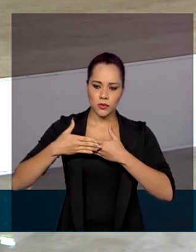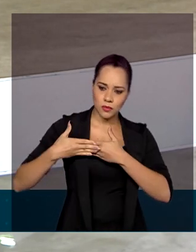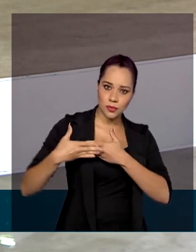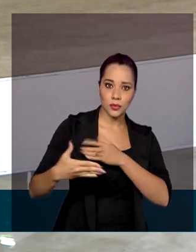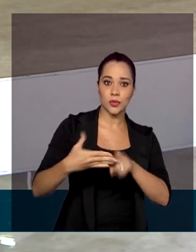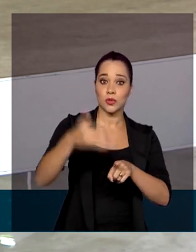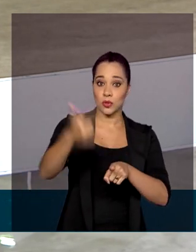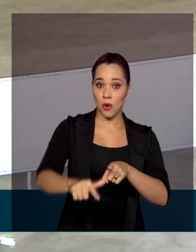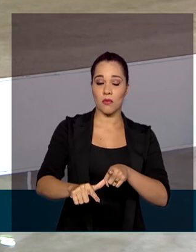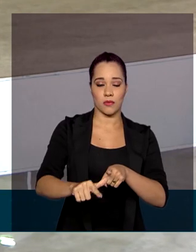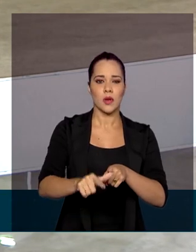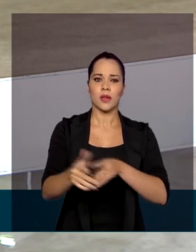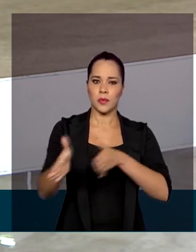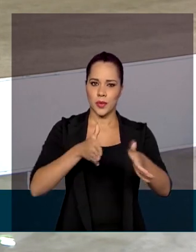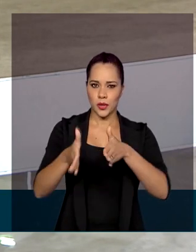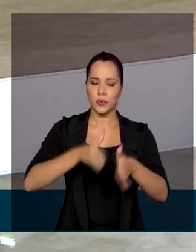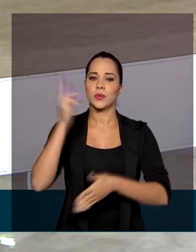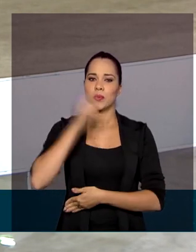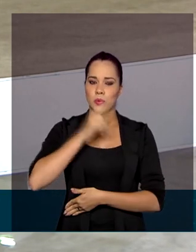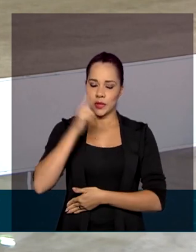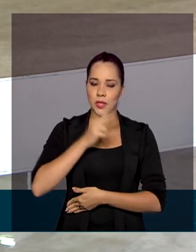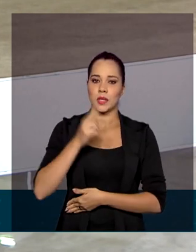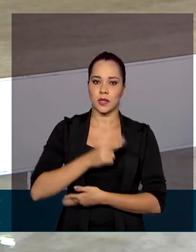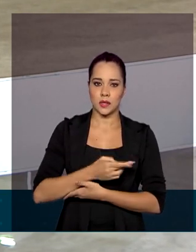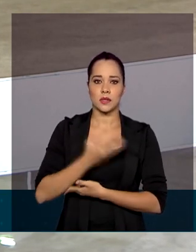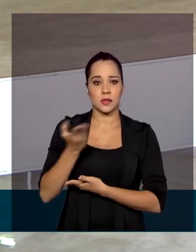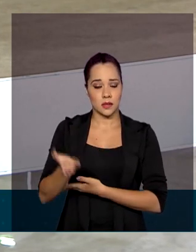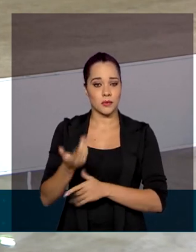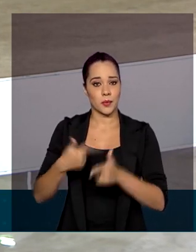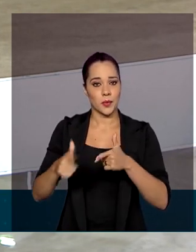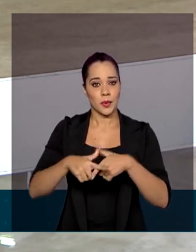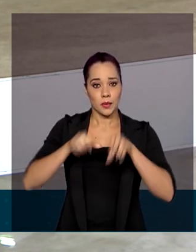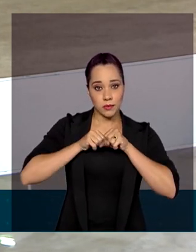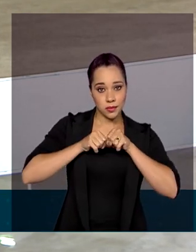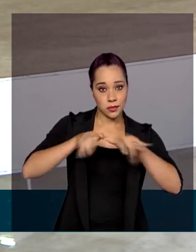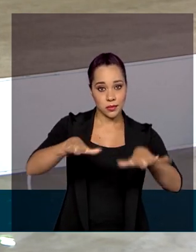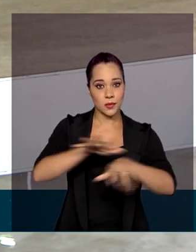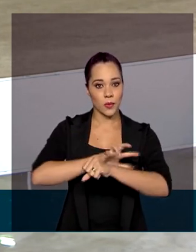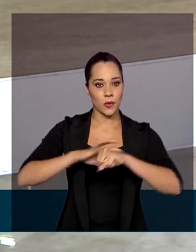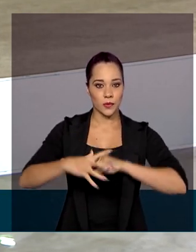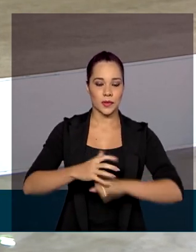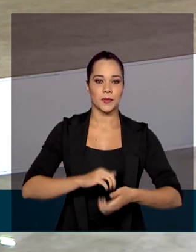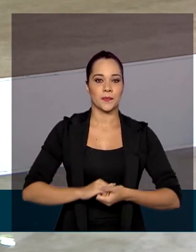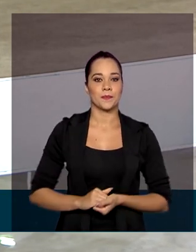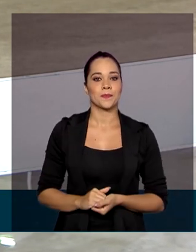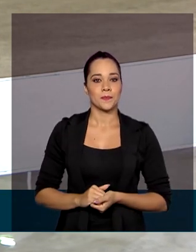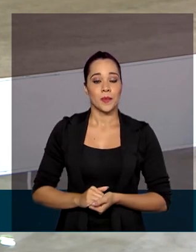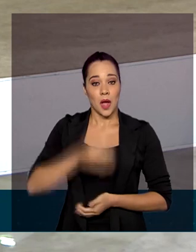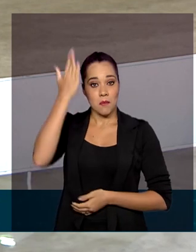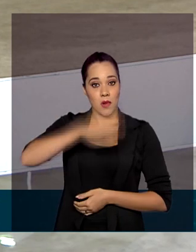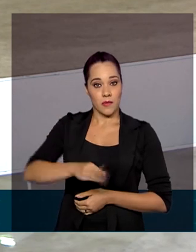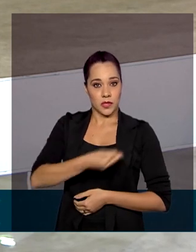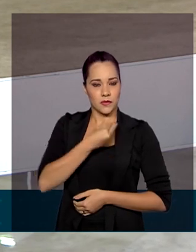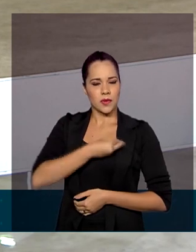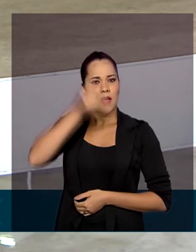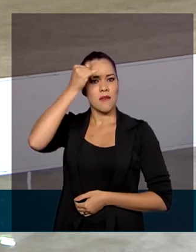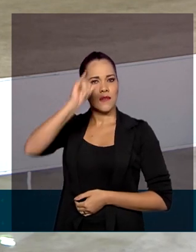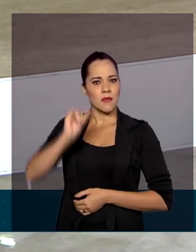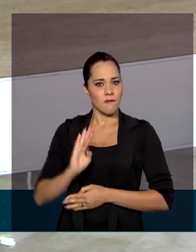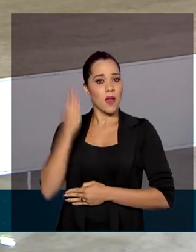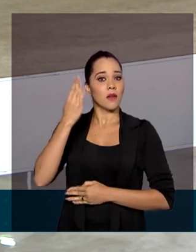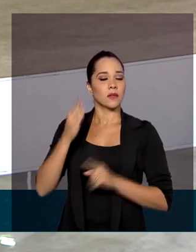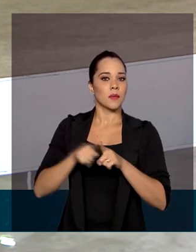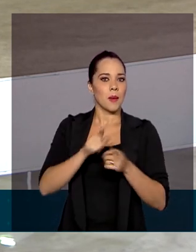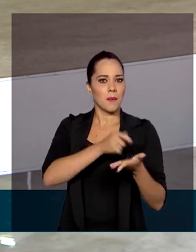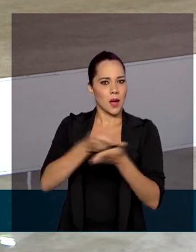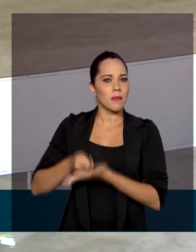novamente enquanto durar o estado de emergência devido à pandemia do novo coronavírus. A prova de vida evita fraudes e